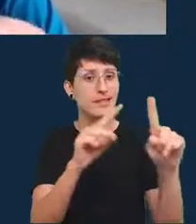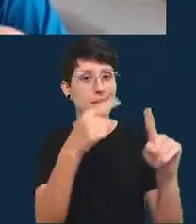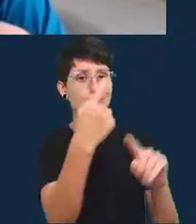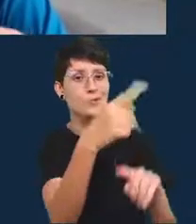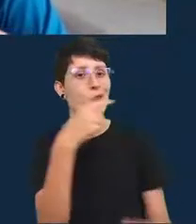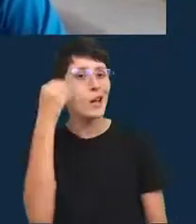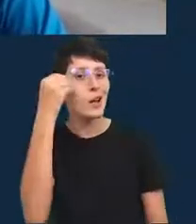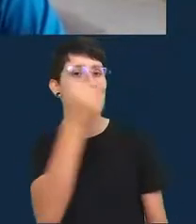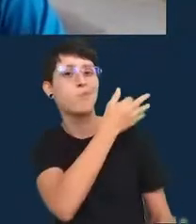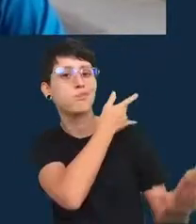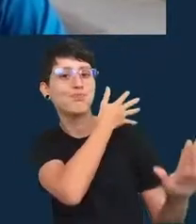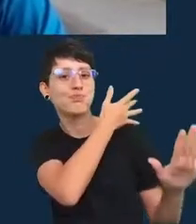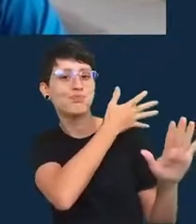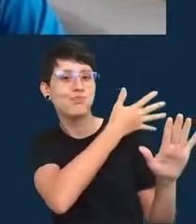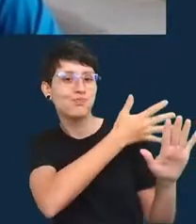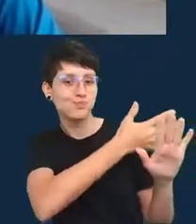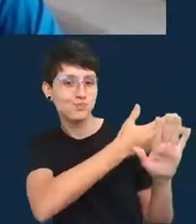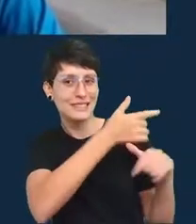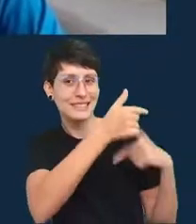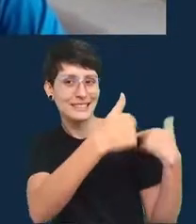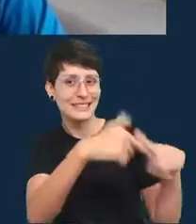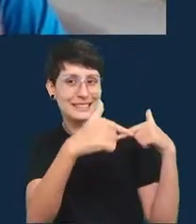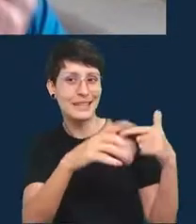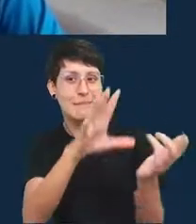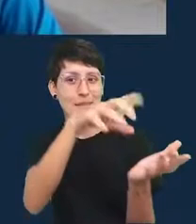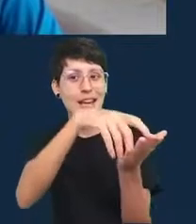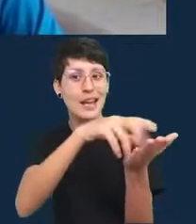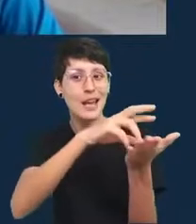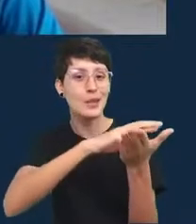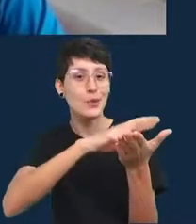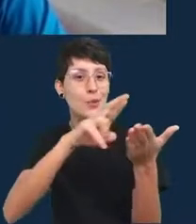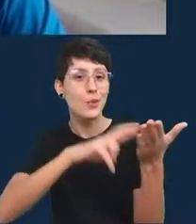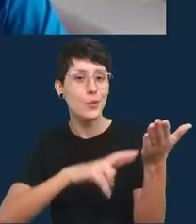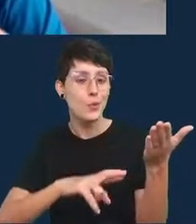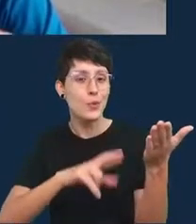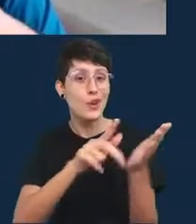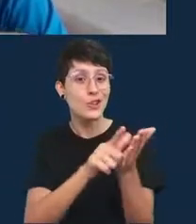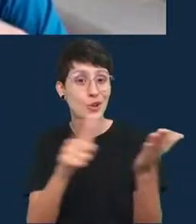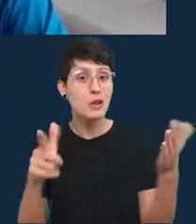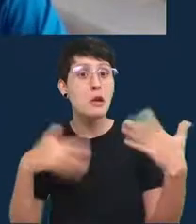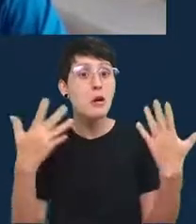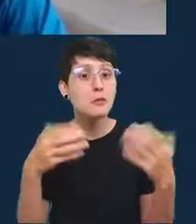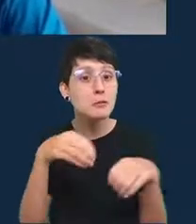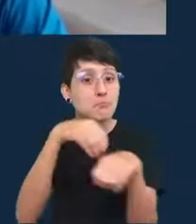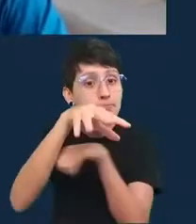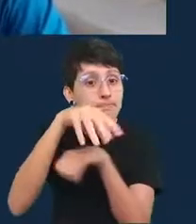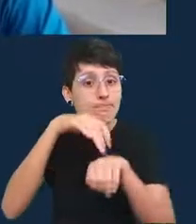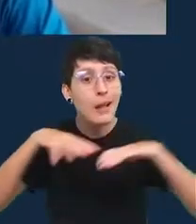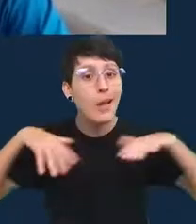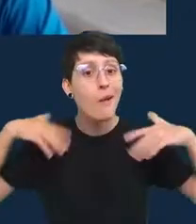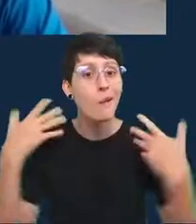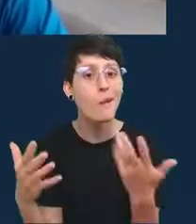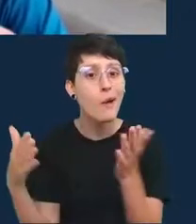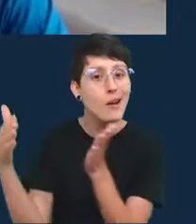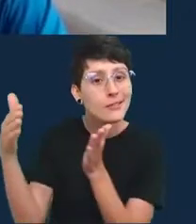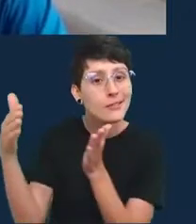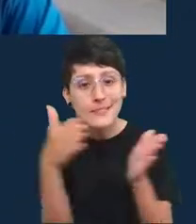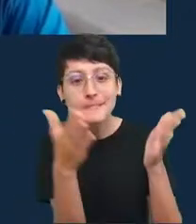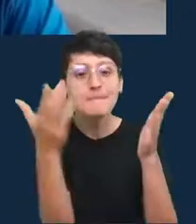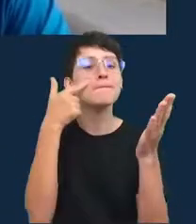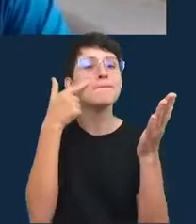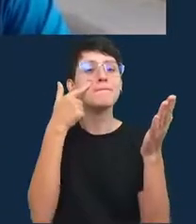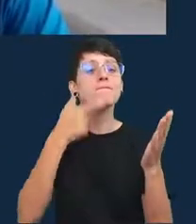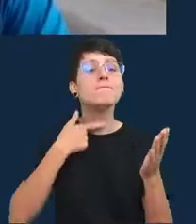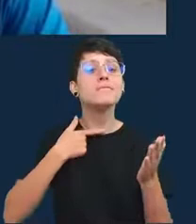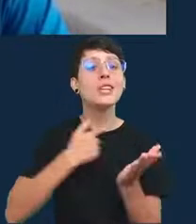trabalhando numa redação de jornal que caminhos você recomendaria para os jornalistas que estão assistindo agora que querem começar a